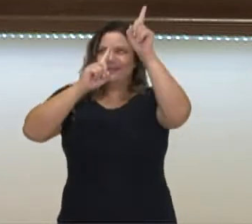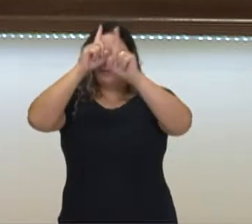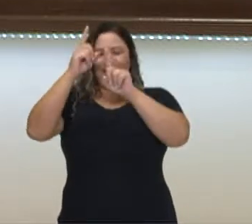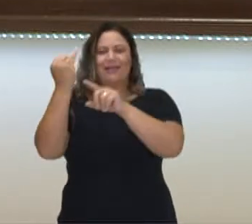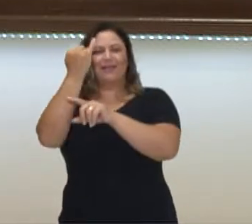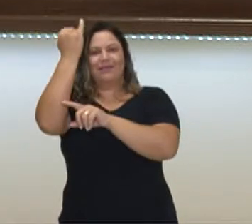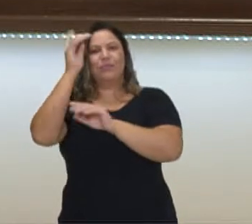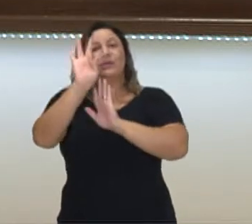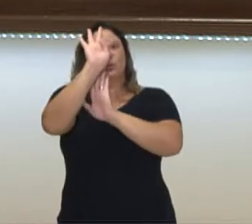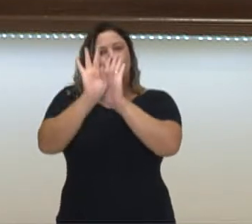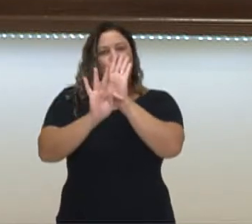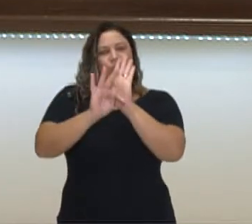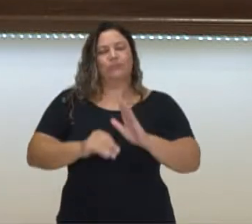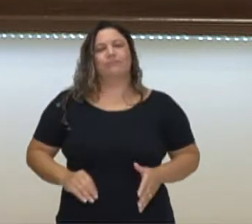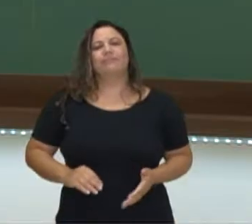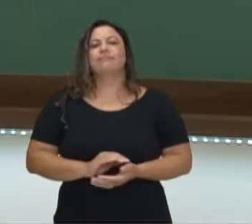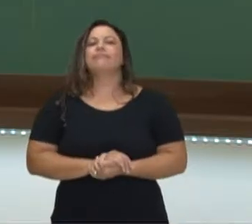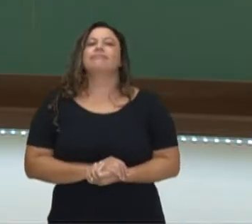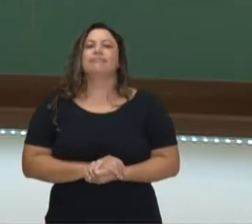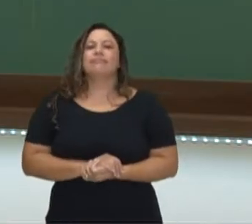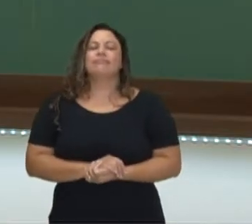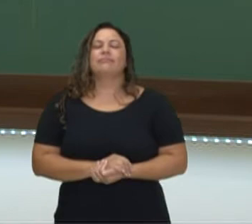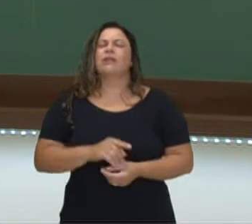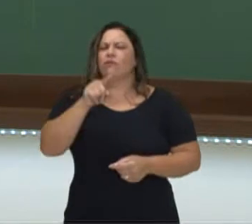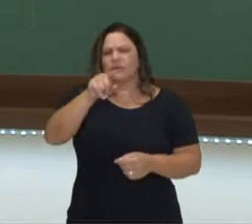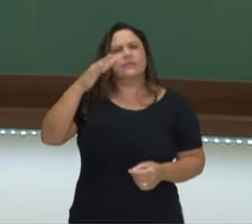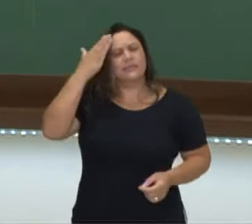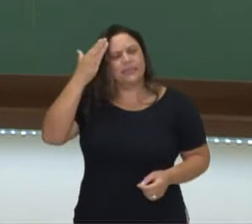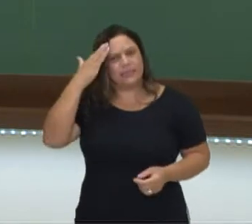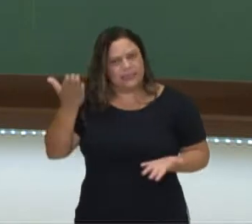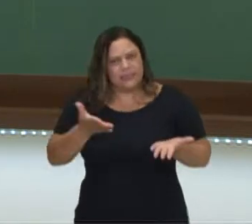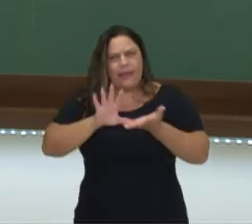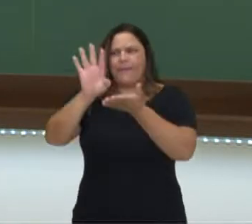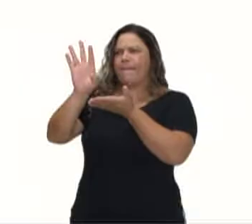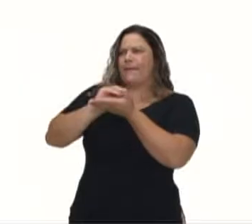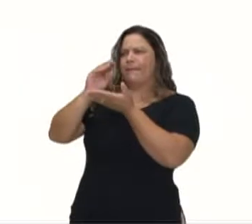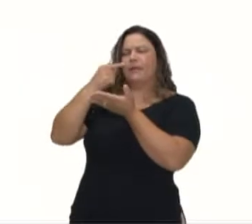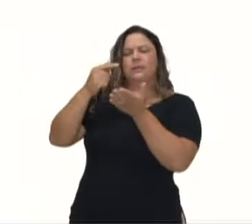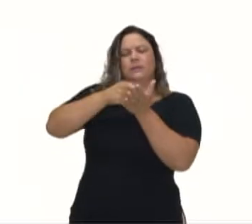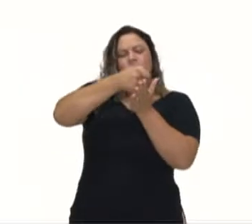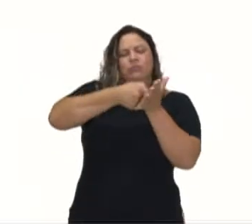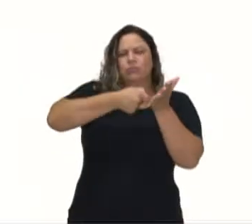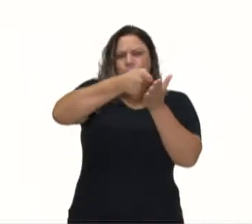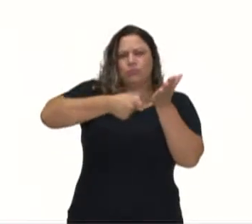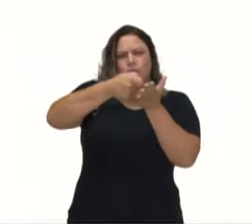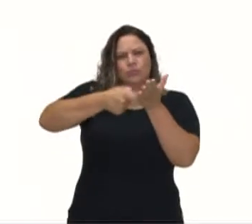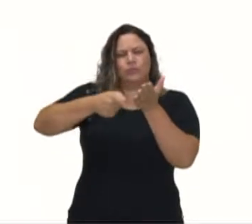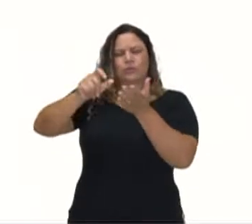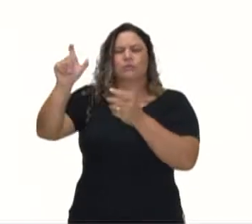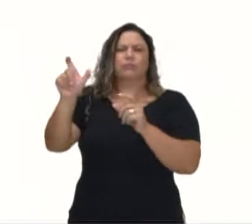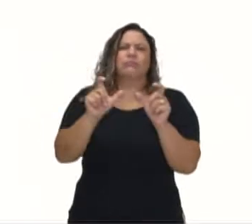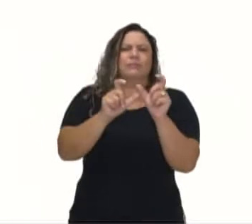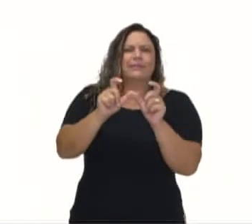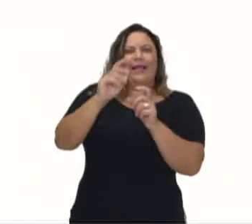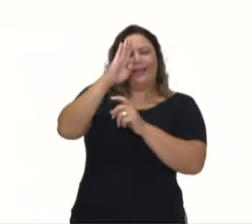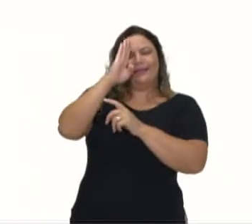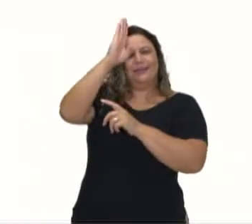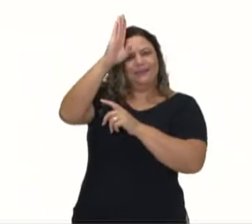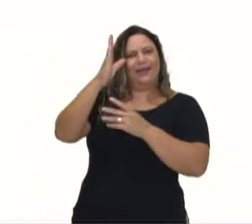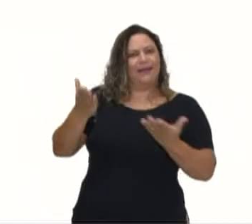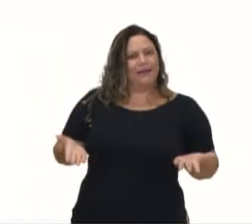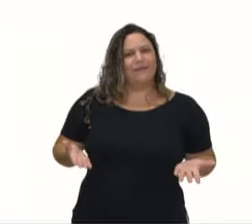texto. Vamos lá, então! Você sabe compilar as ideias-chave de textos por meio de anotações?